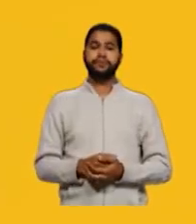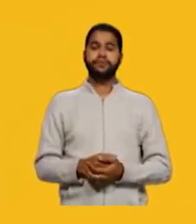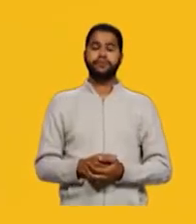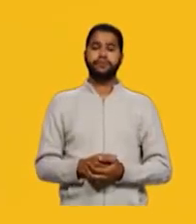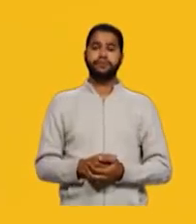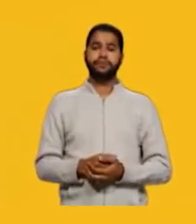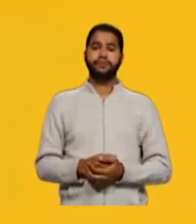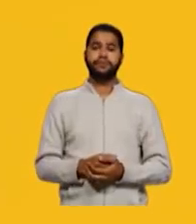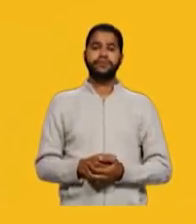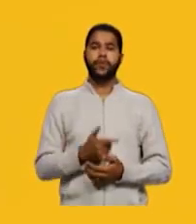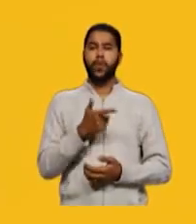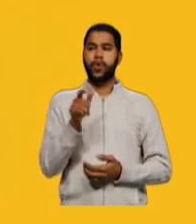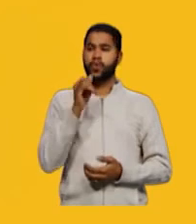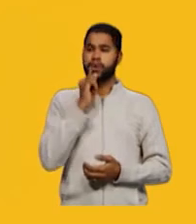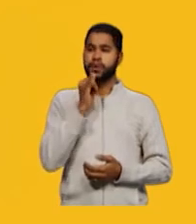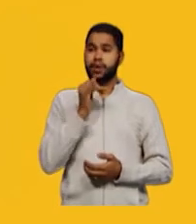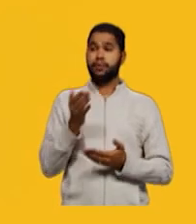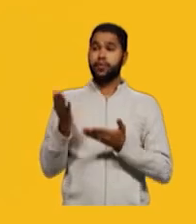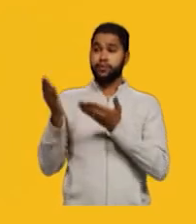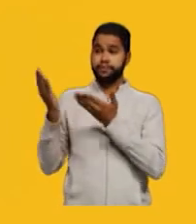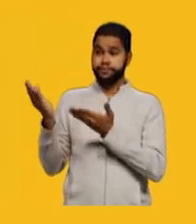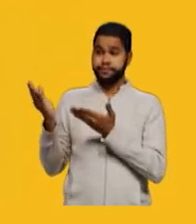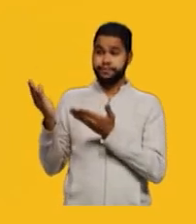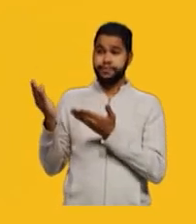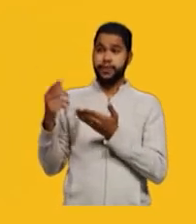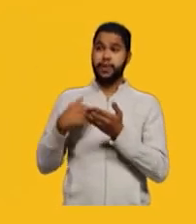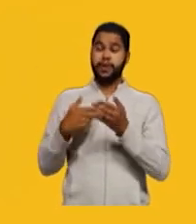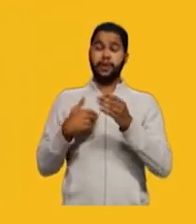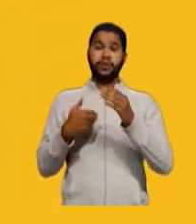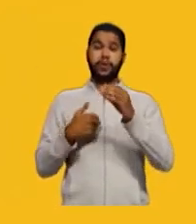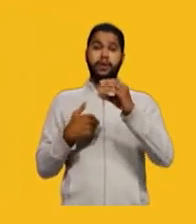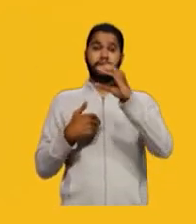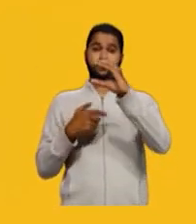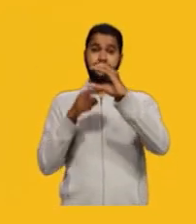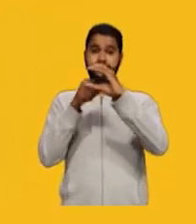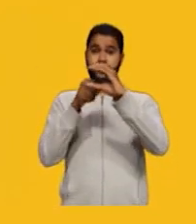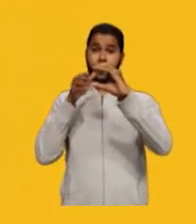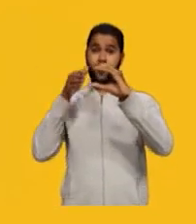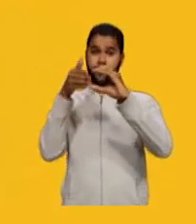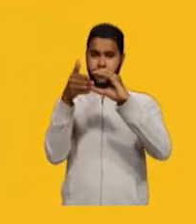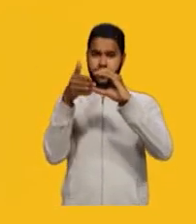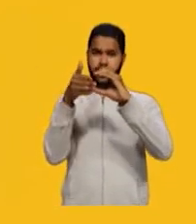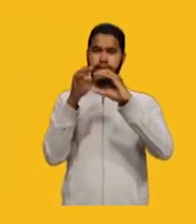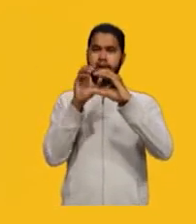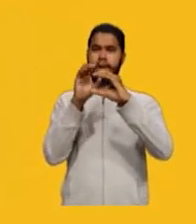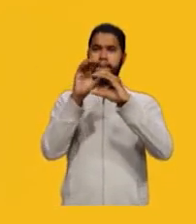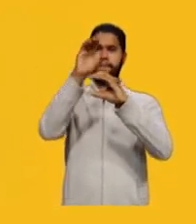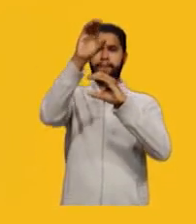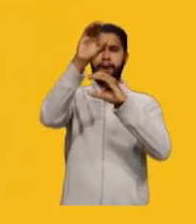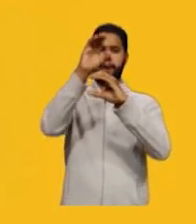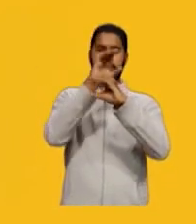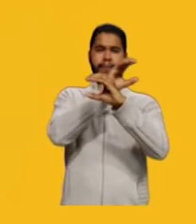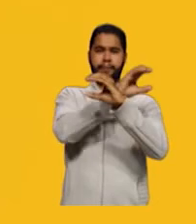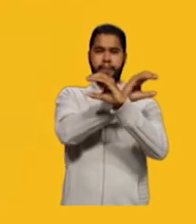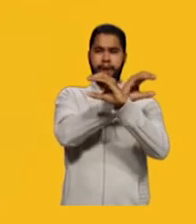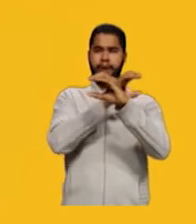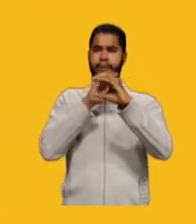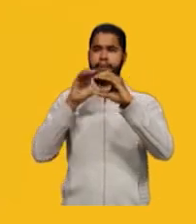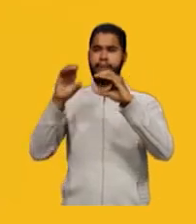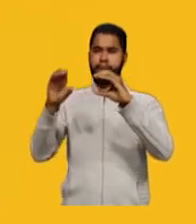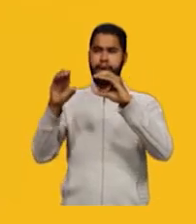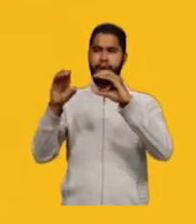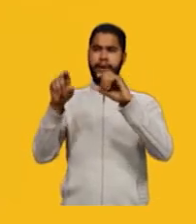Então, outro exemplo. Então, eu tenho um carbono central, onde ele está ligado a outros dois carbonos e um